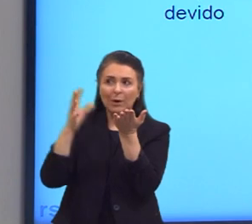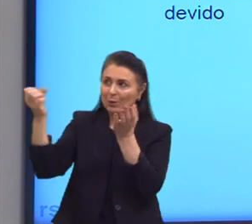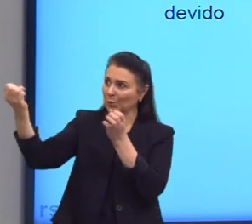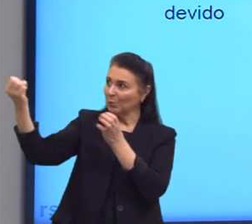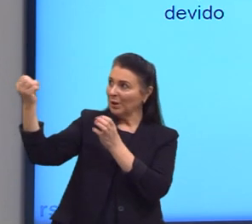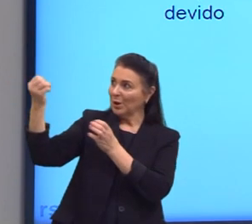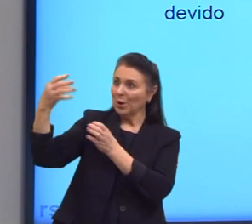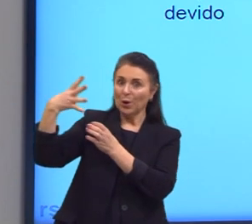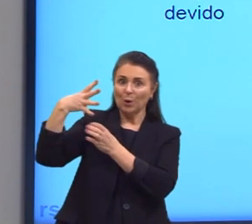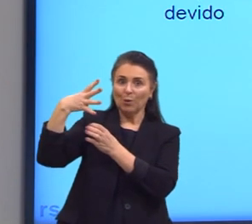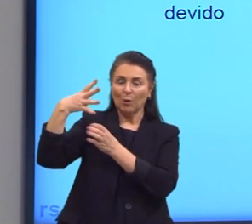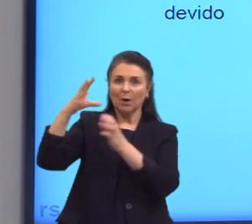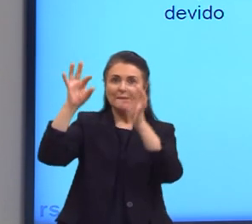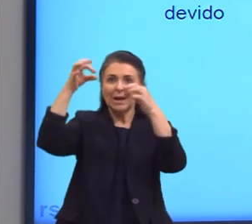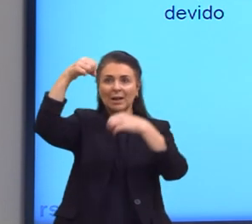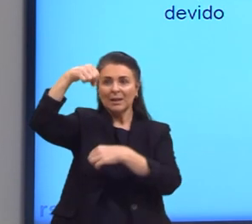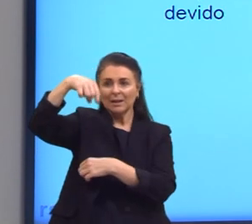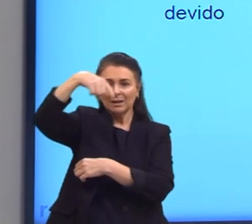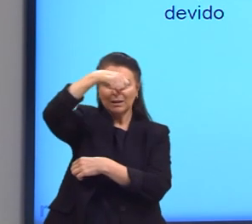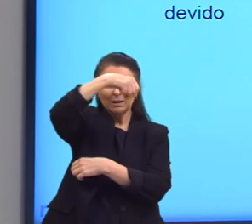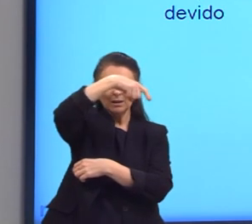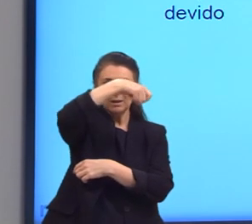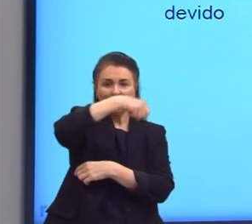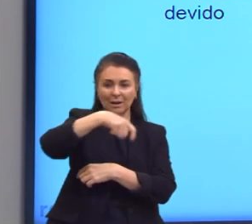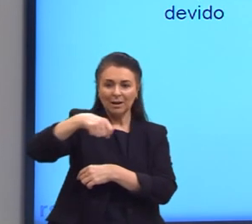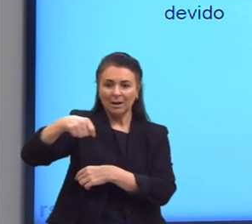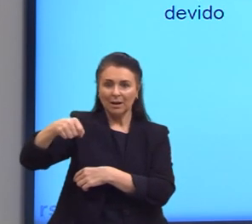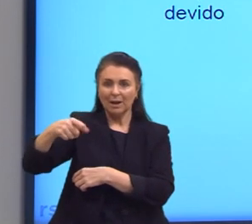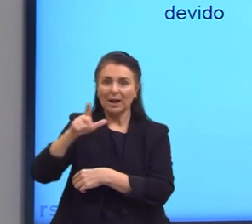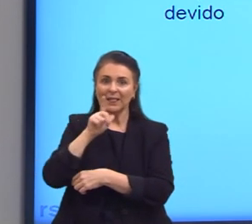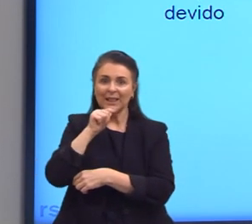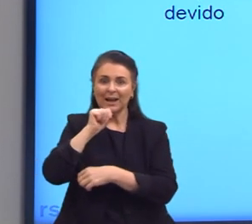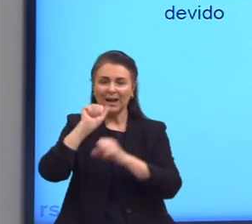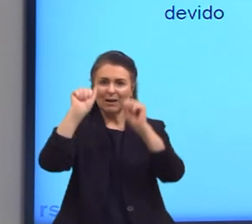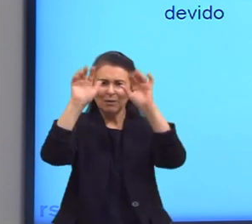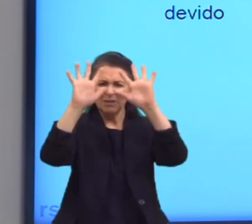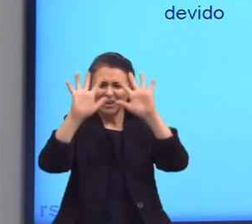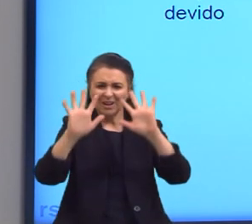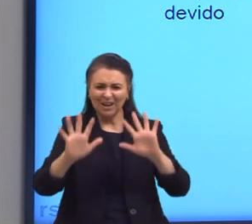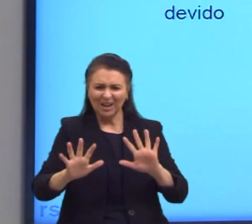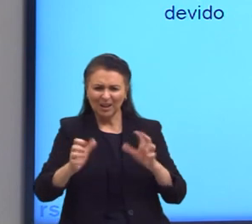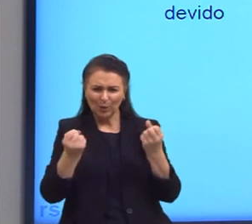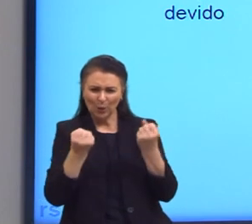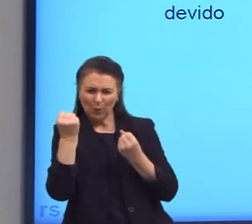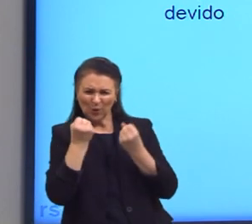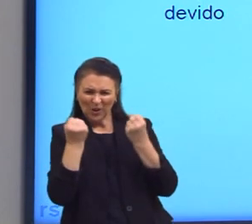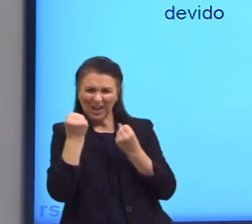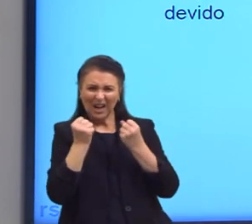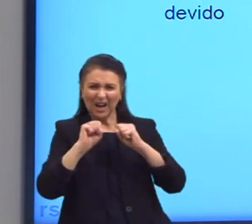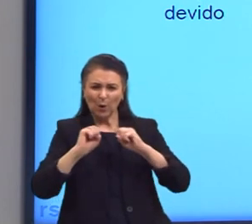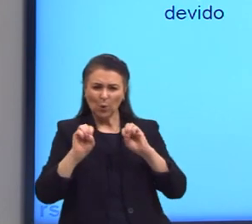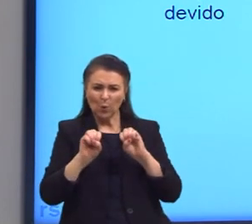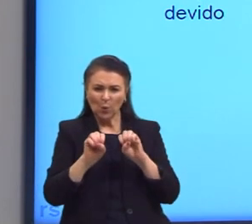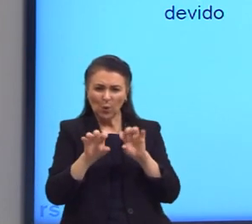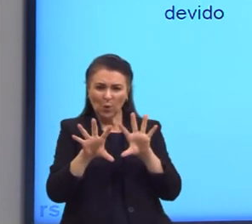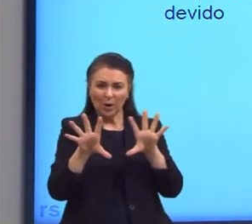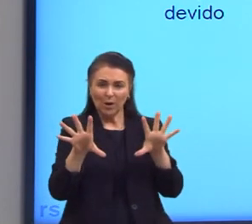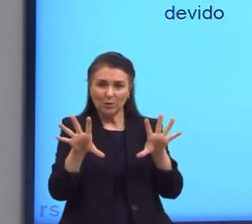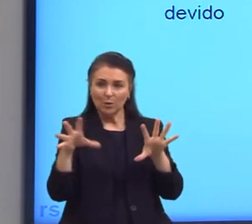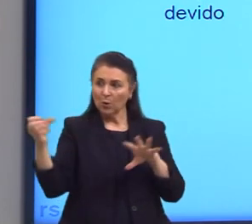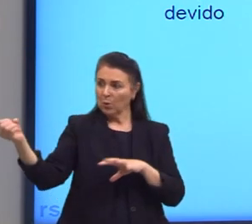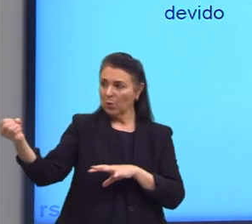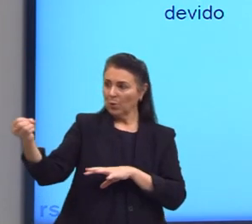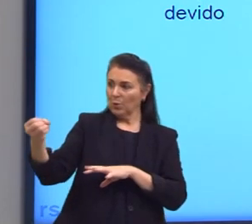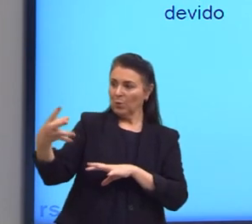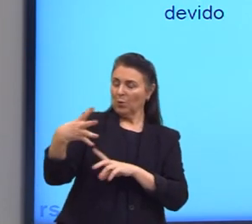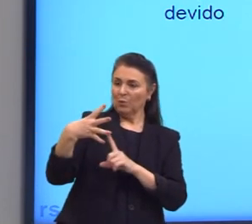observar gotículas de águas que formam a neblina por meio do farol do carro, ou ainda observar o feixe luminoso